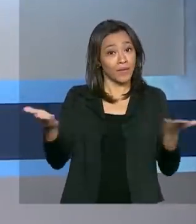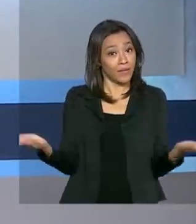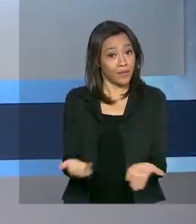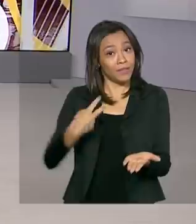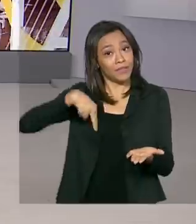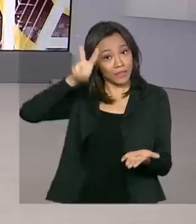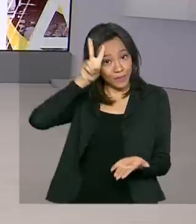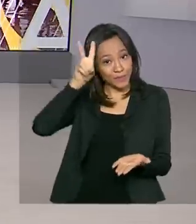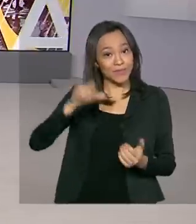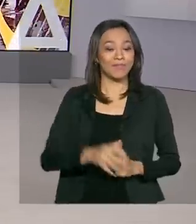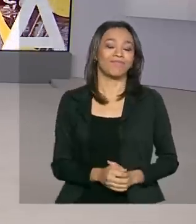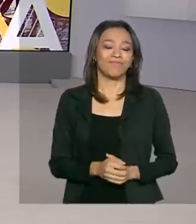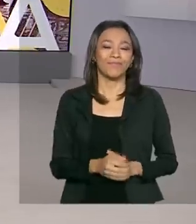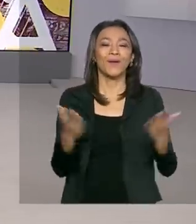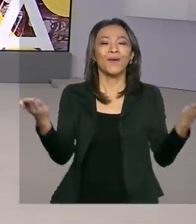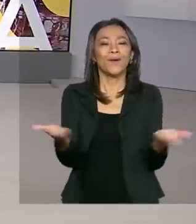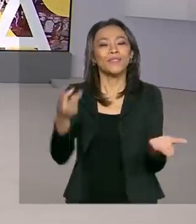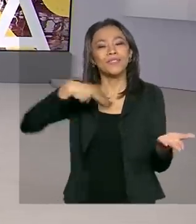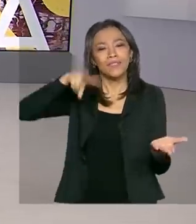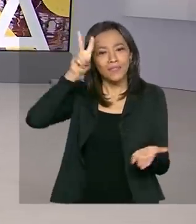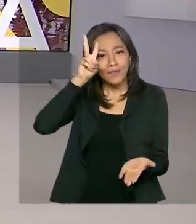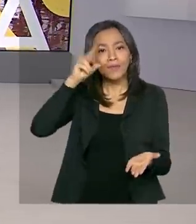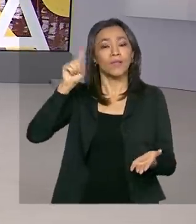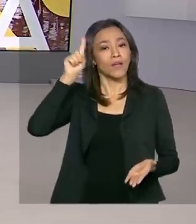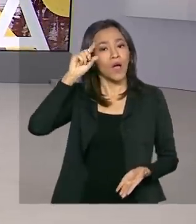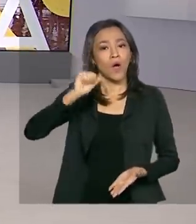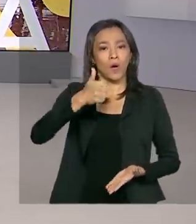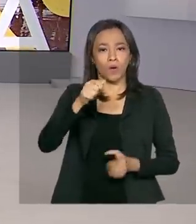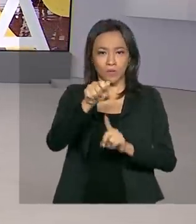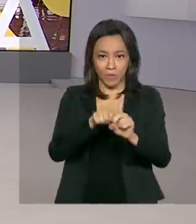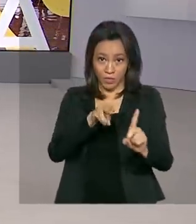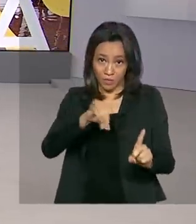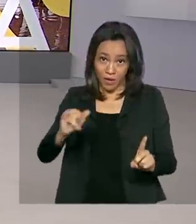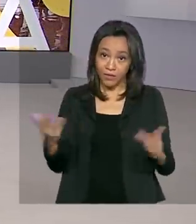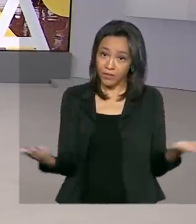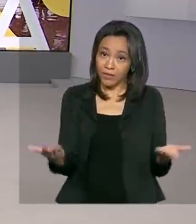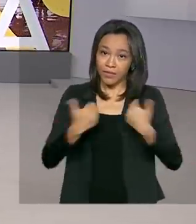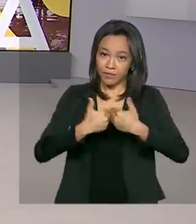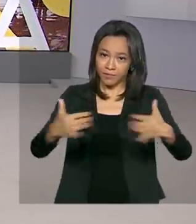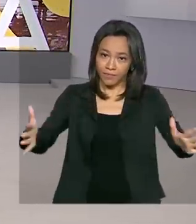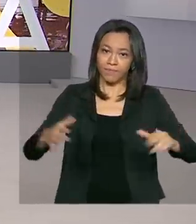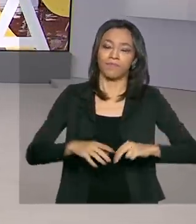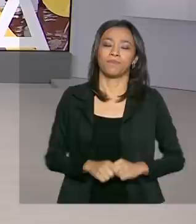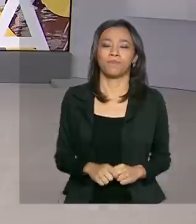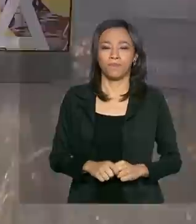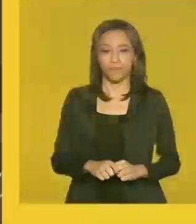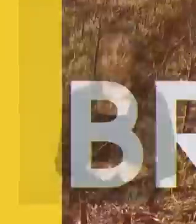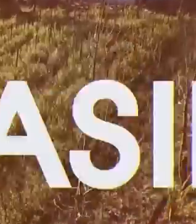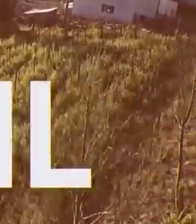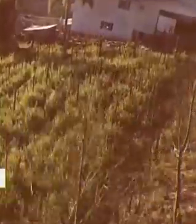-feira. Hoje é segunda-feira, 11 de maio. O Brasil em Dia começa agora.